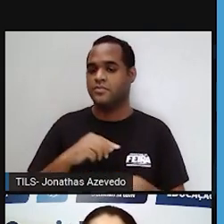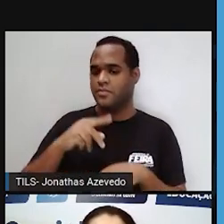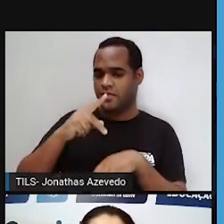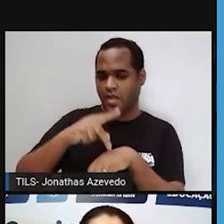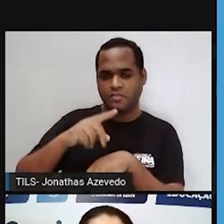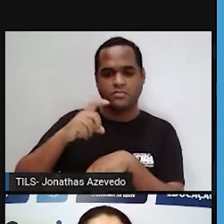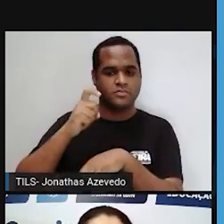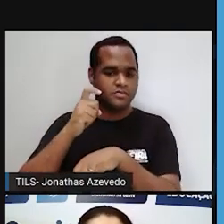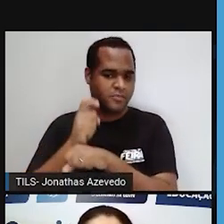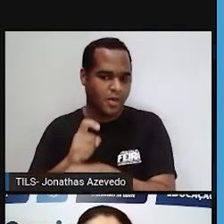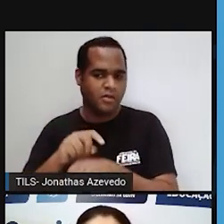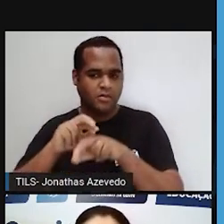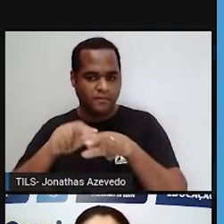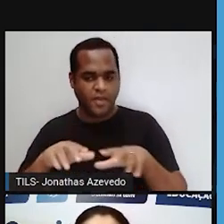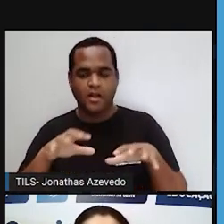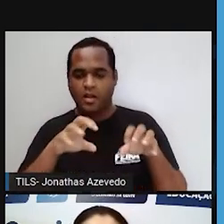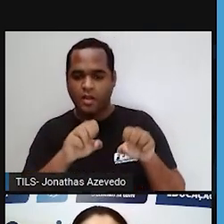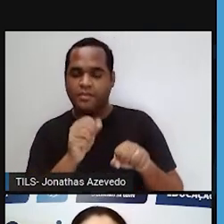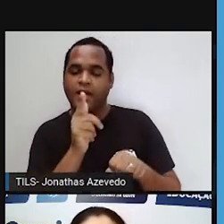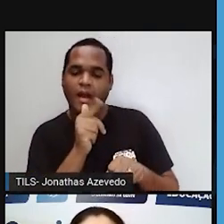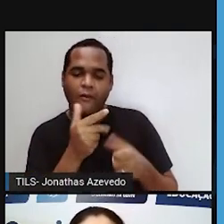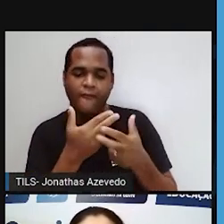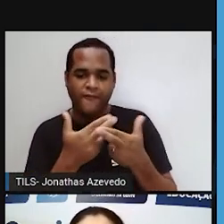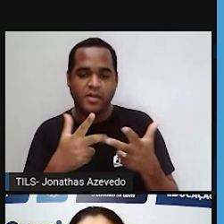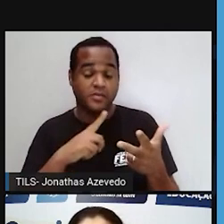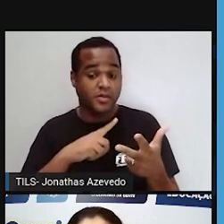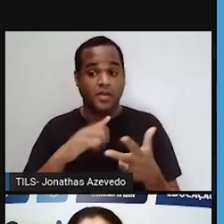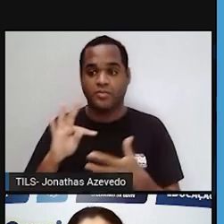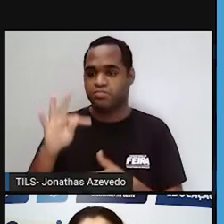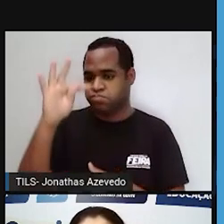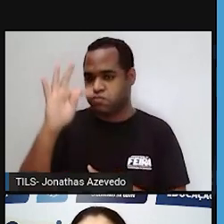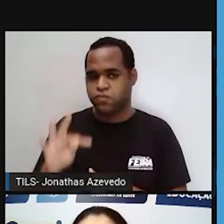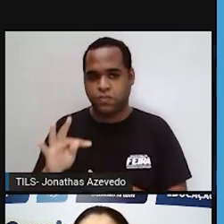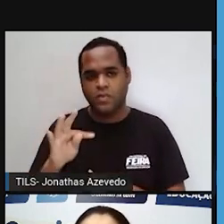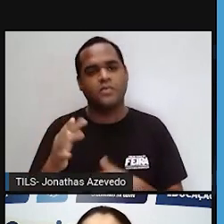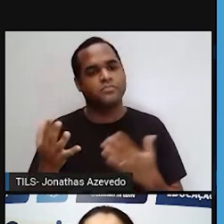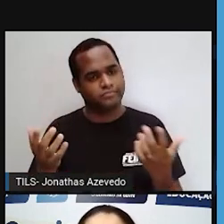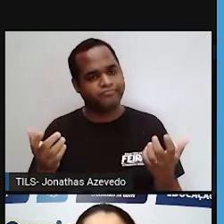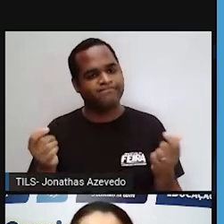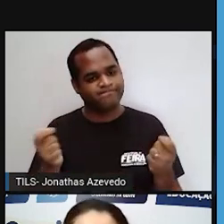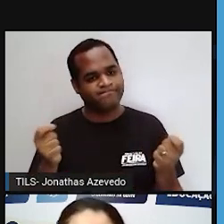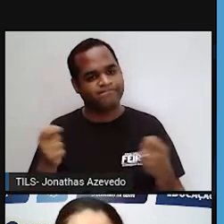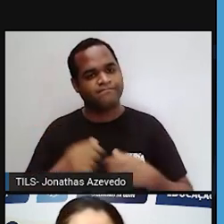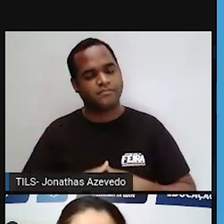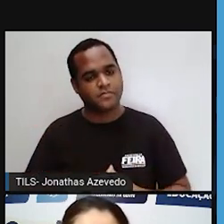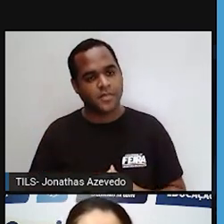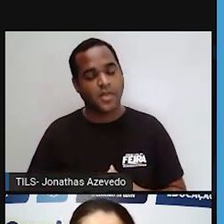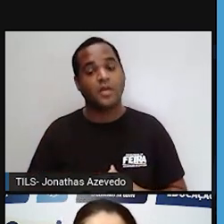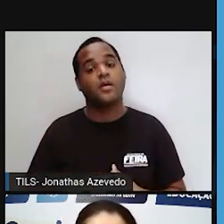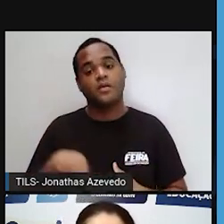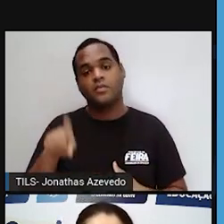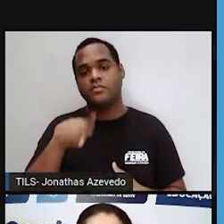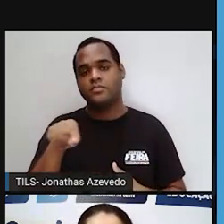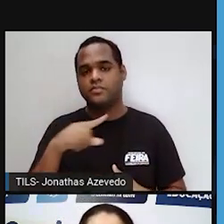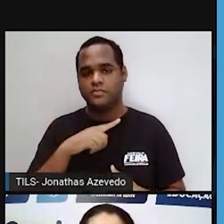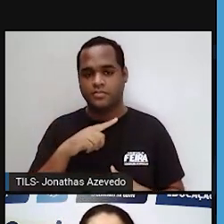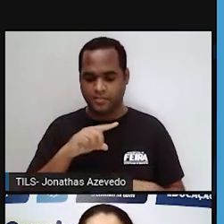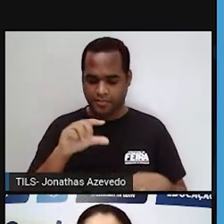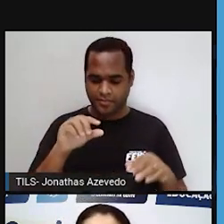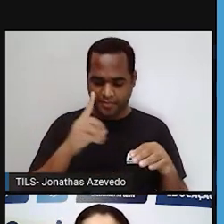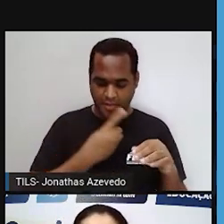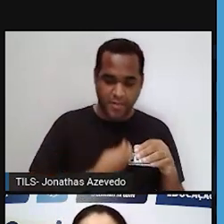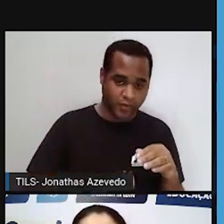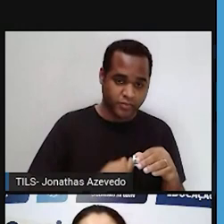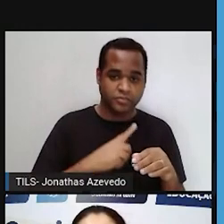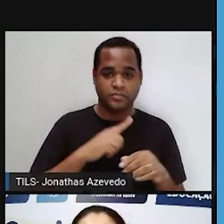água, umidade, temperatura, tudo isso é fator abiótico. E nesse ecossistema, os fatores bióticos